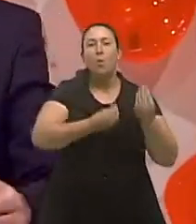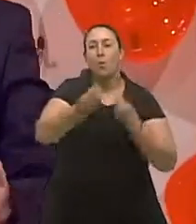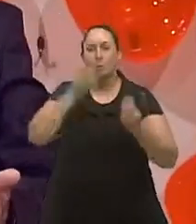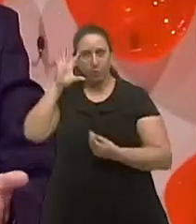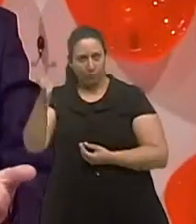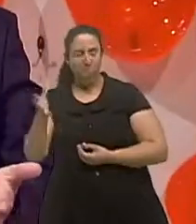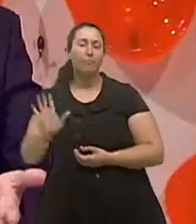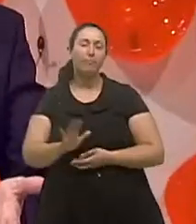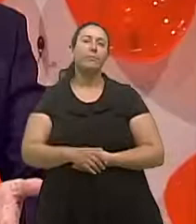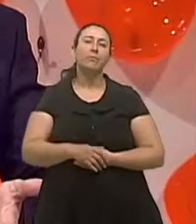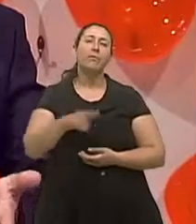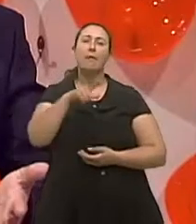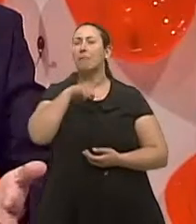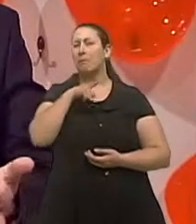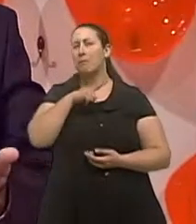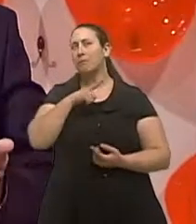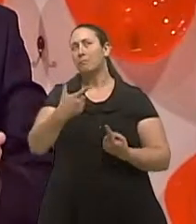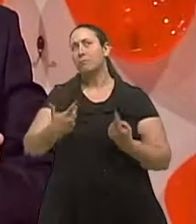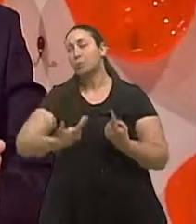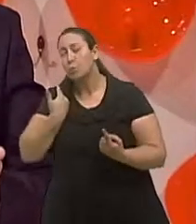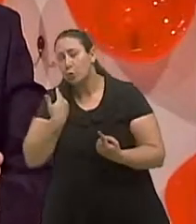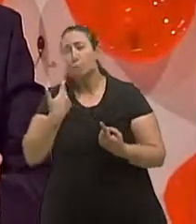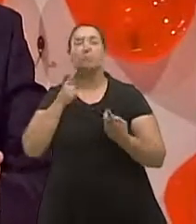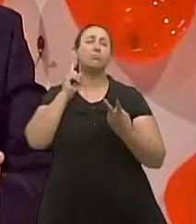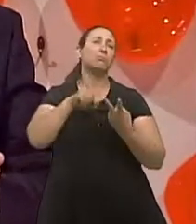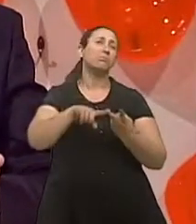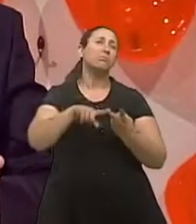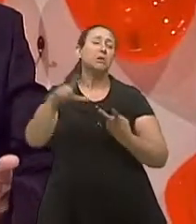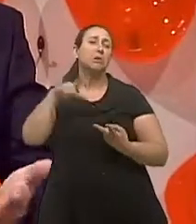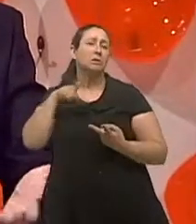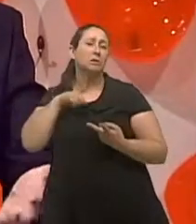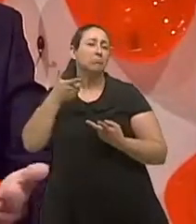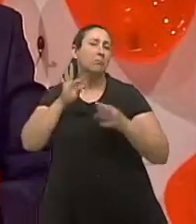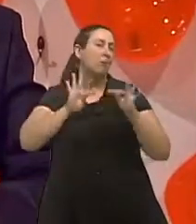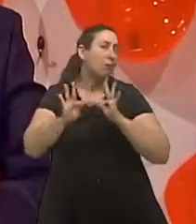e isso às vezes envolve cirurgia às vezes envolve tratamento clínico